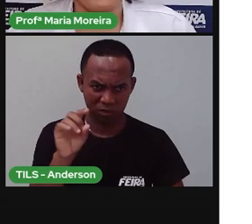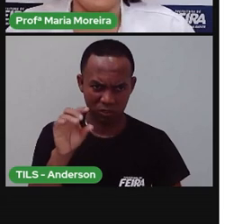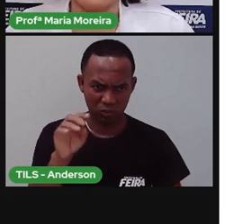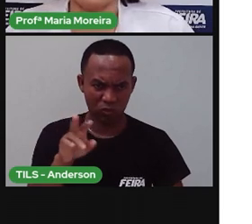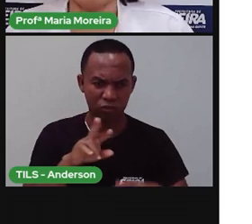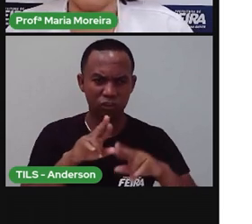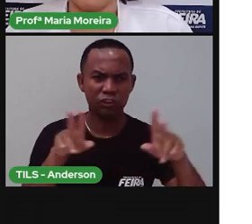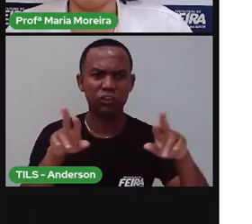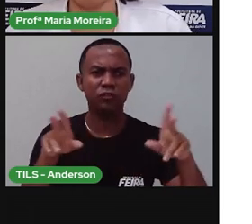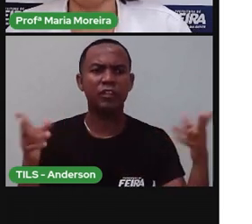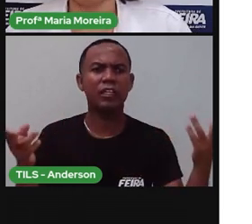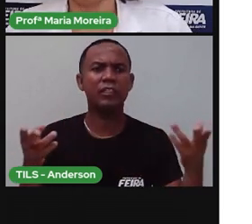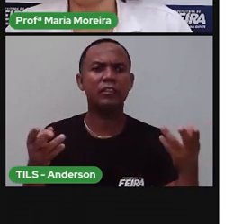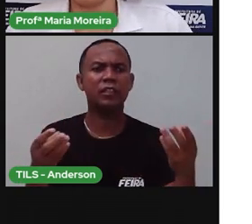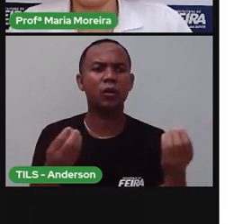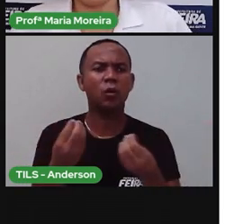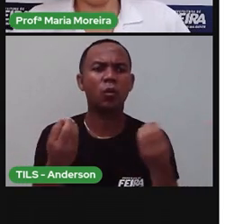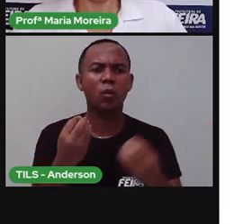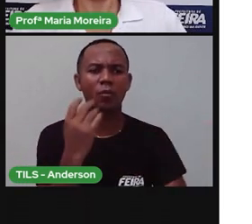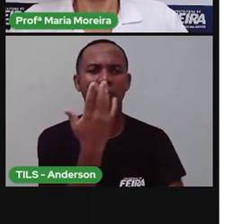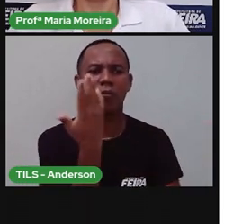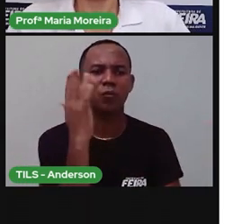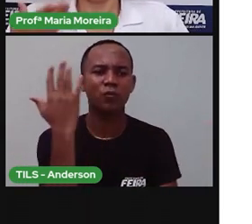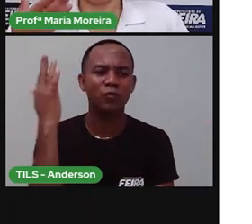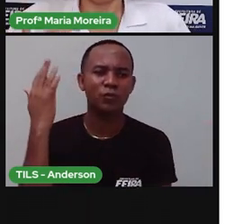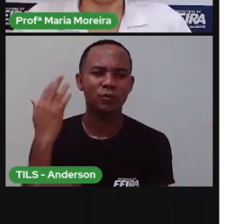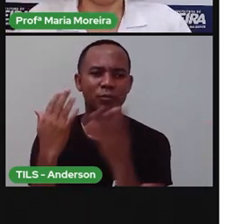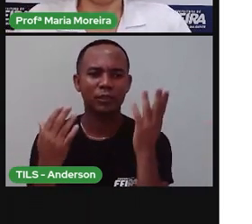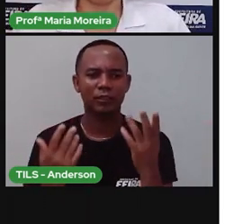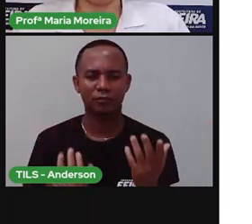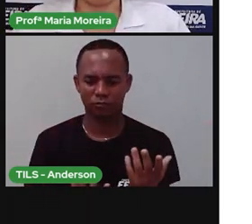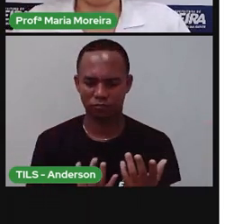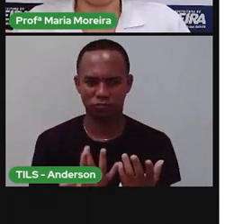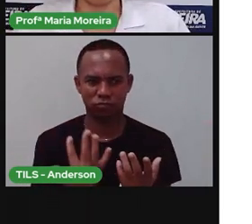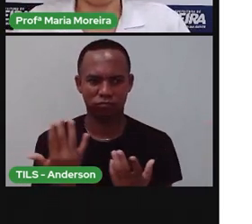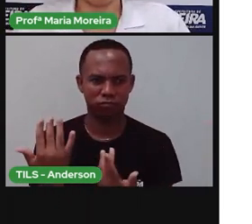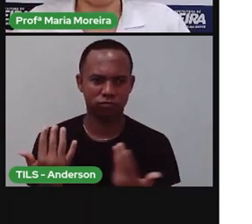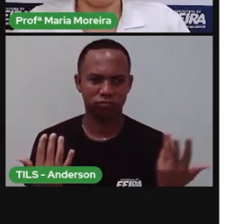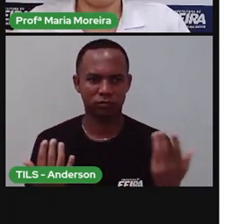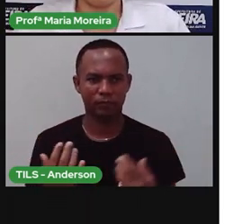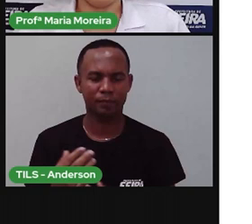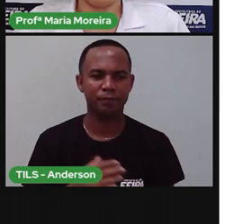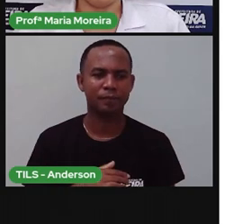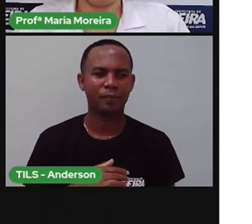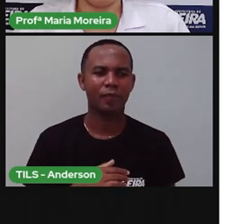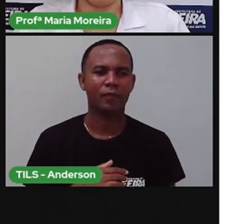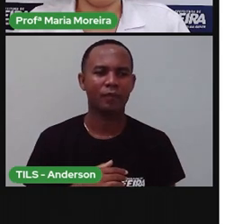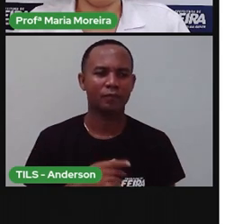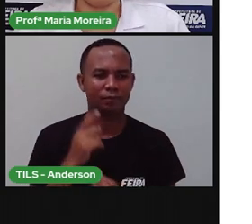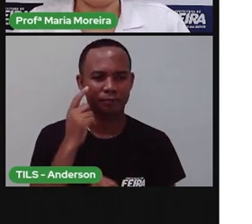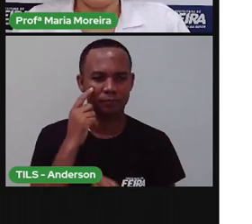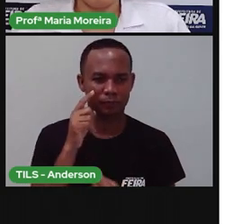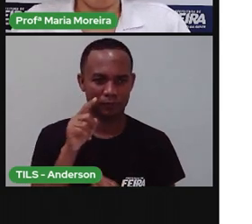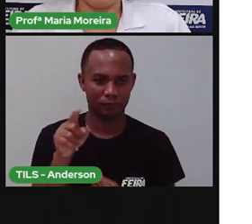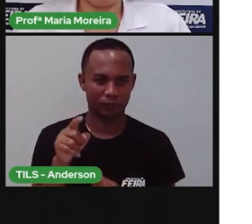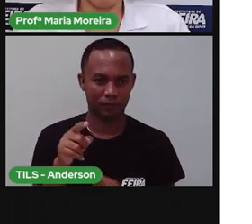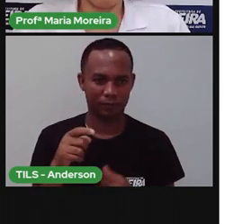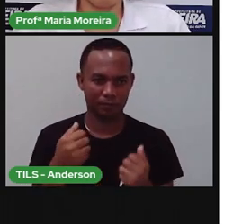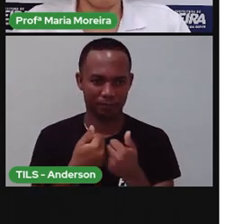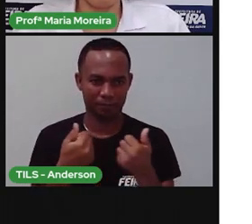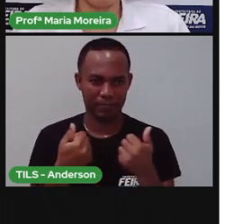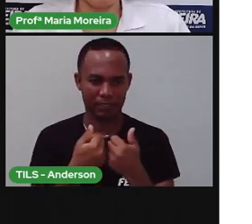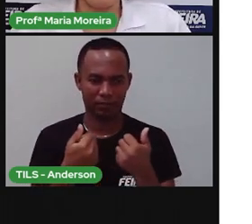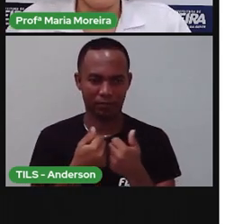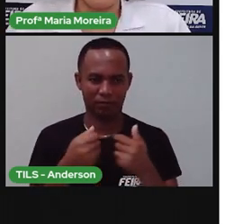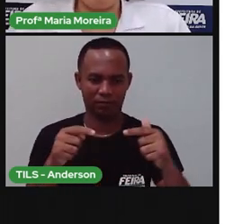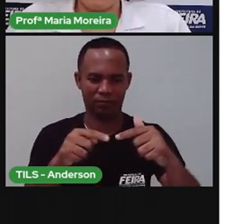existe vegetação na água? E aí, o pessoal que mora próximo ali à Lagoa Grande, que fica no anel